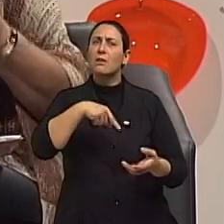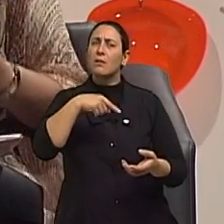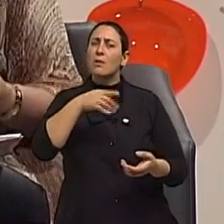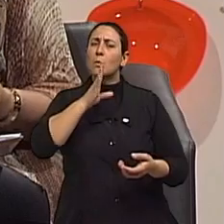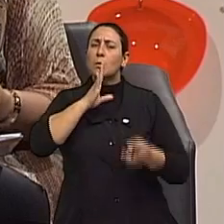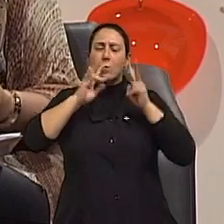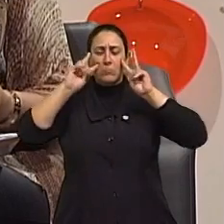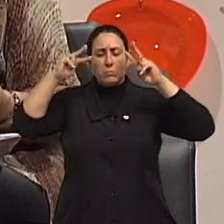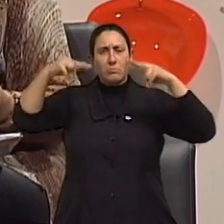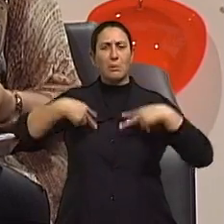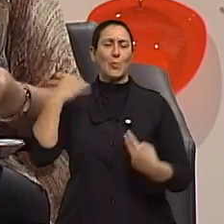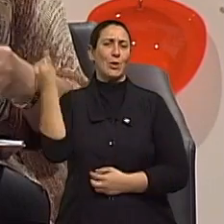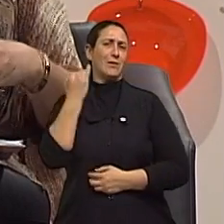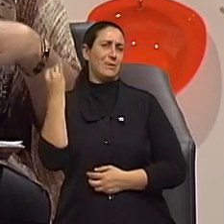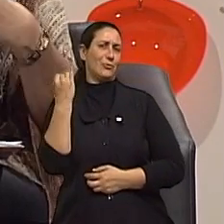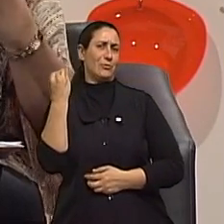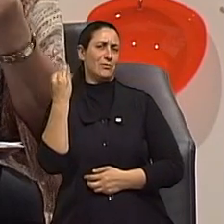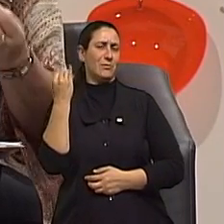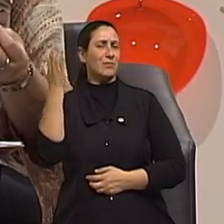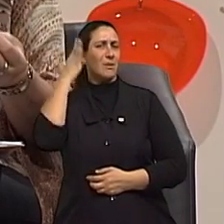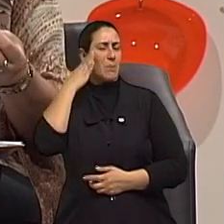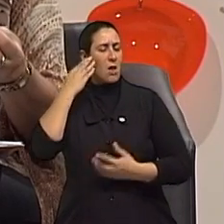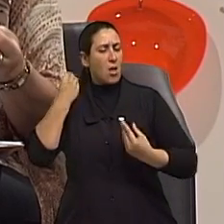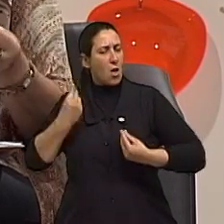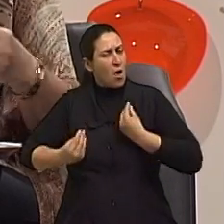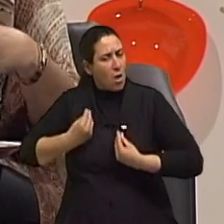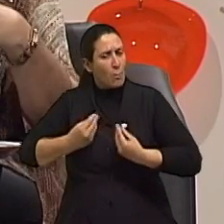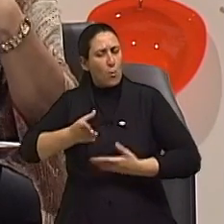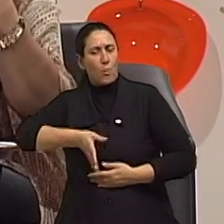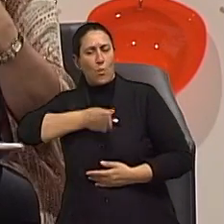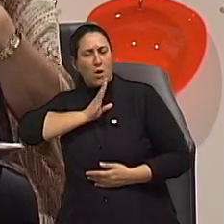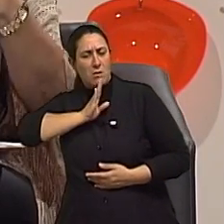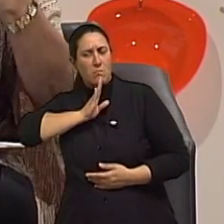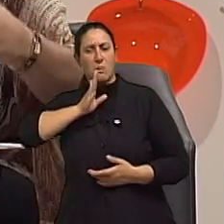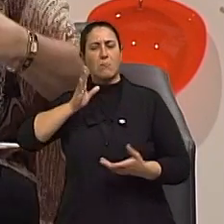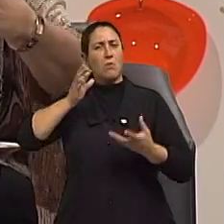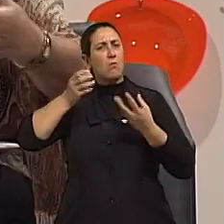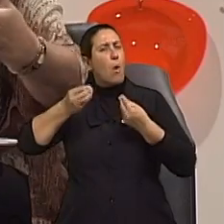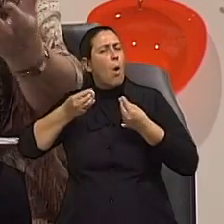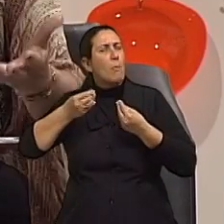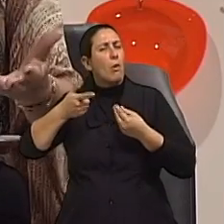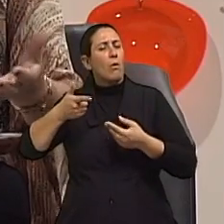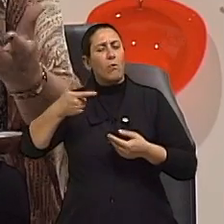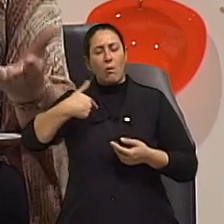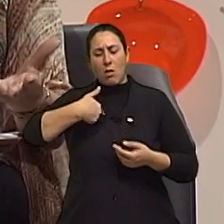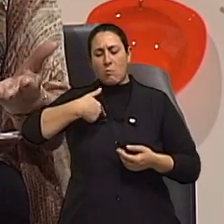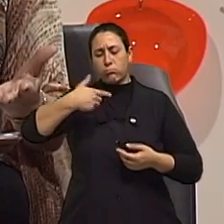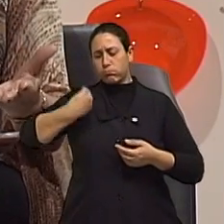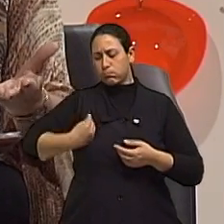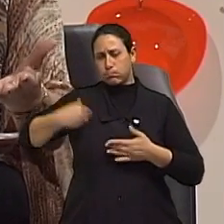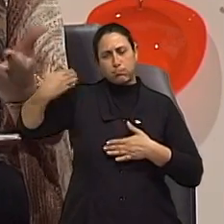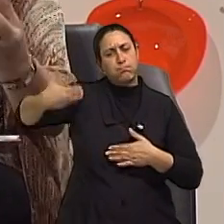esse autoconhecimento é fundamental, o conhecimento do outro e o respeito a este ritmo de cada um é